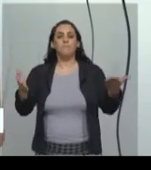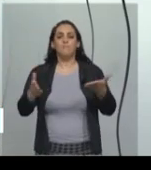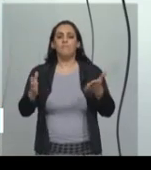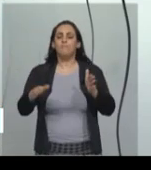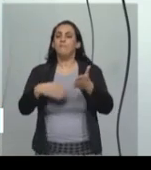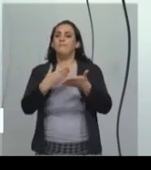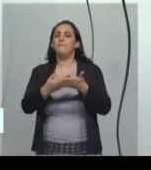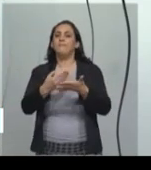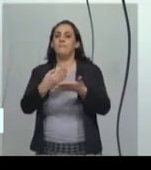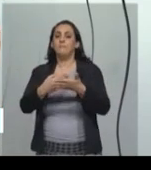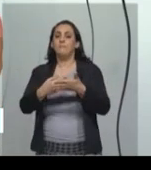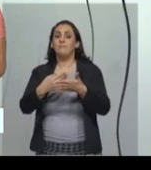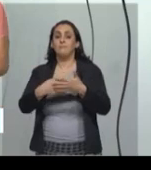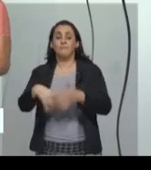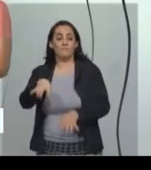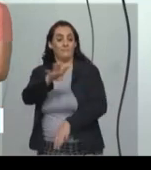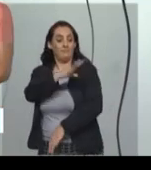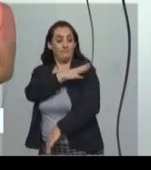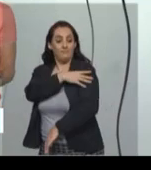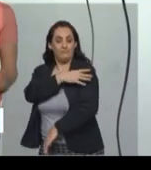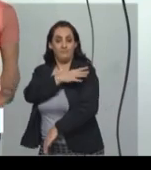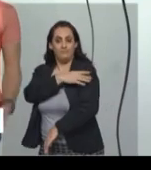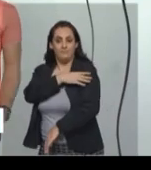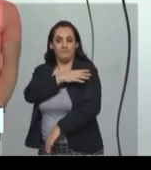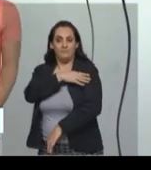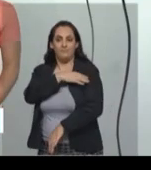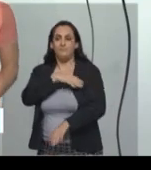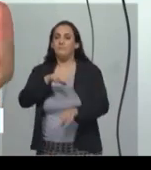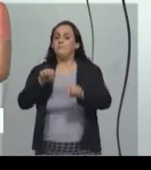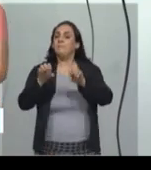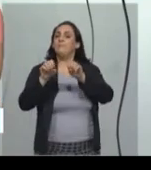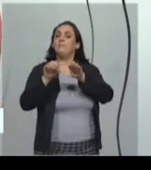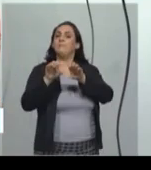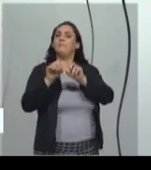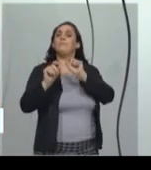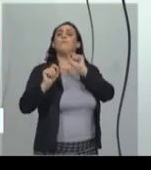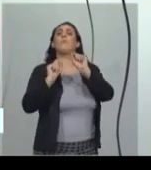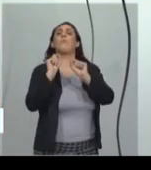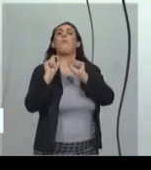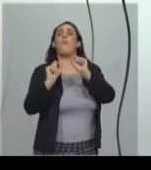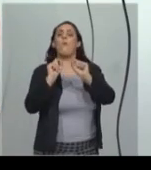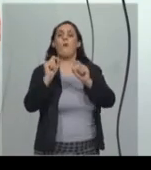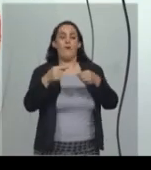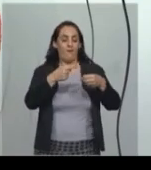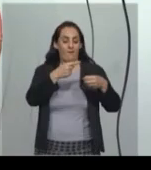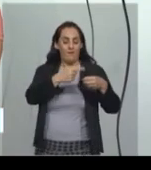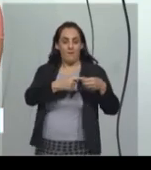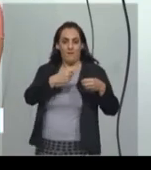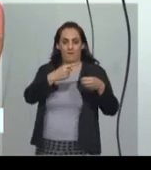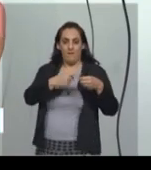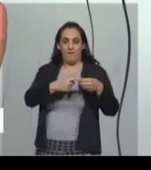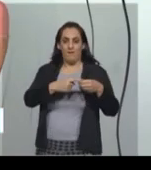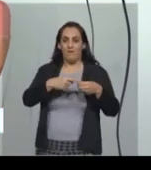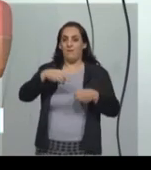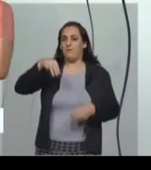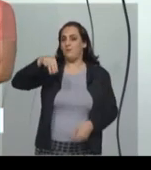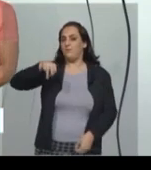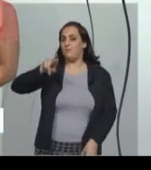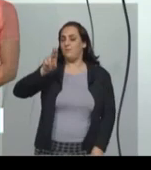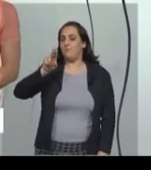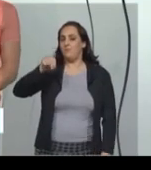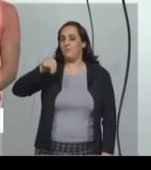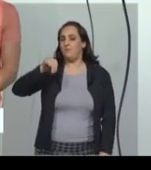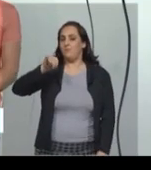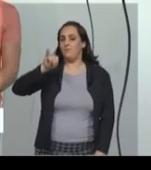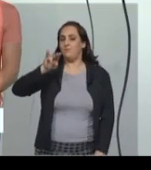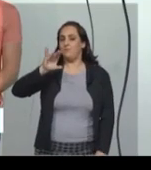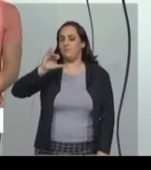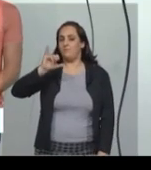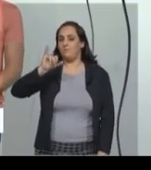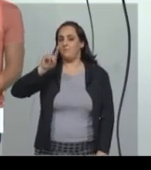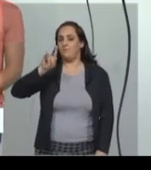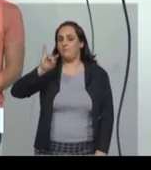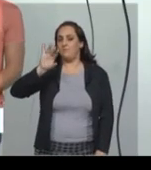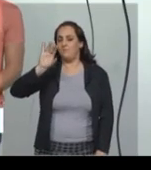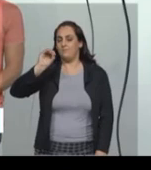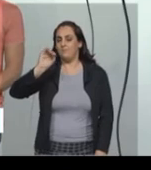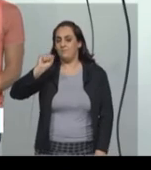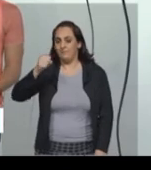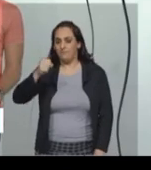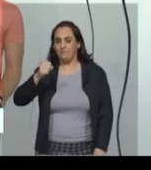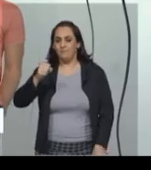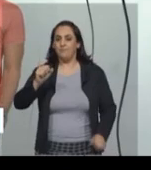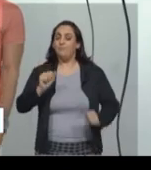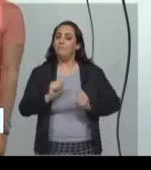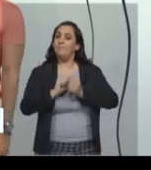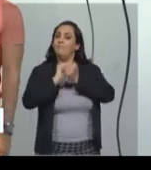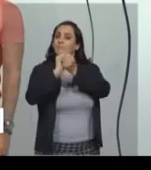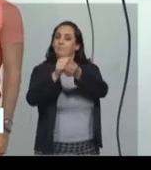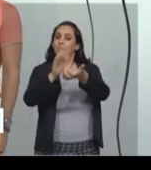cidades e municípios. Quem me acompanha é a Mariana, intérprete de Libras e nessa aula sobre cidades e municípios para o quarto